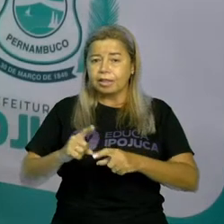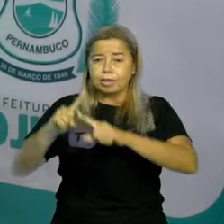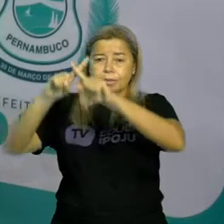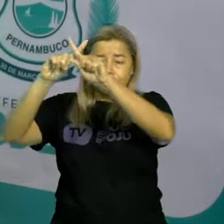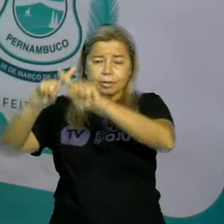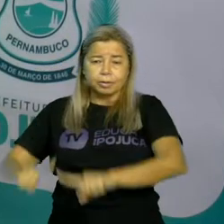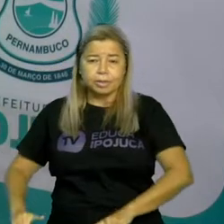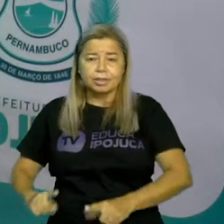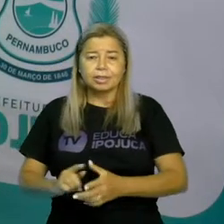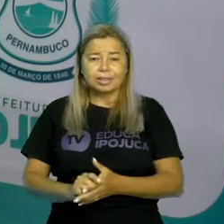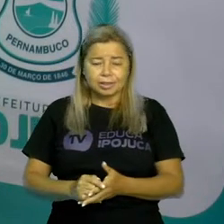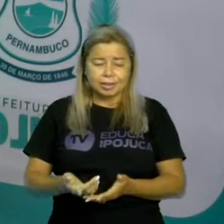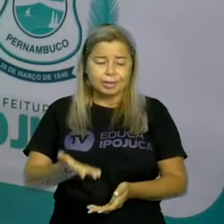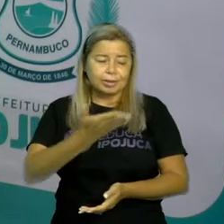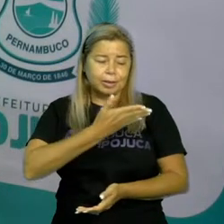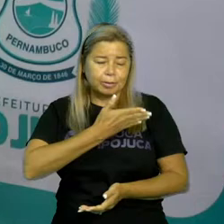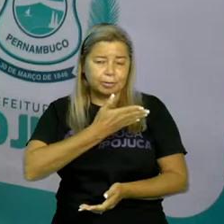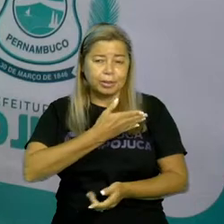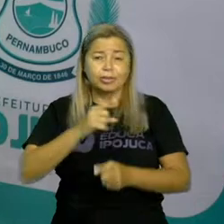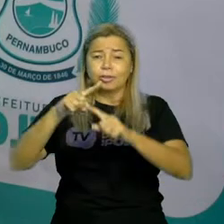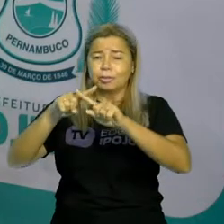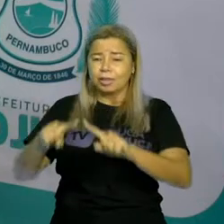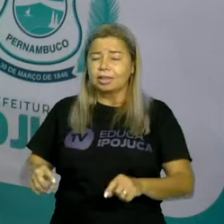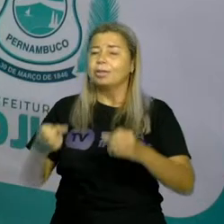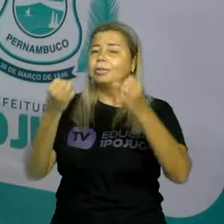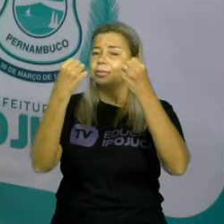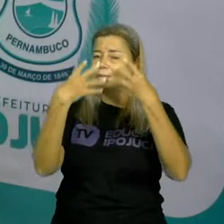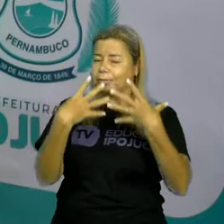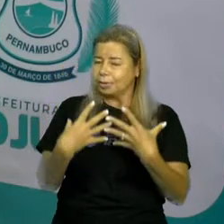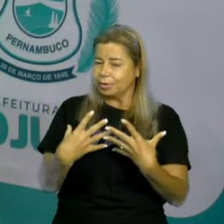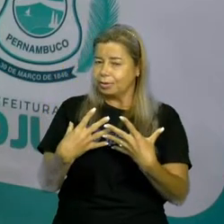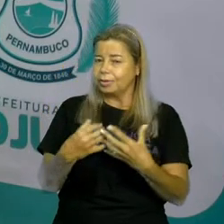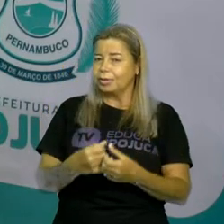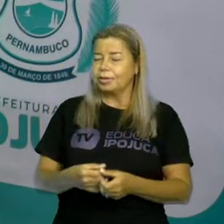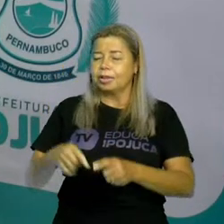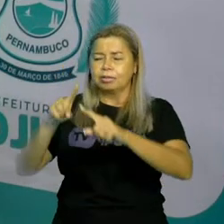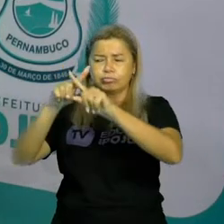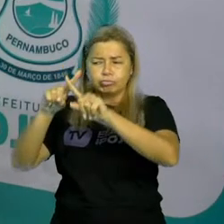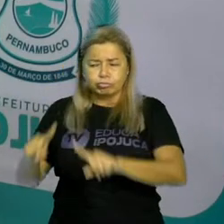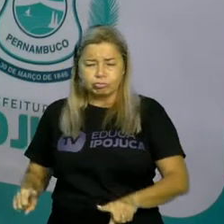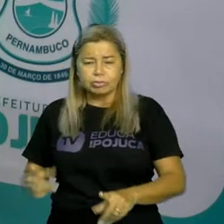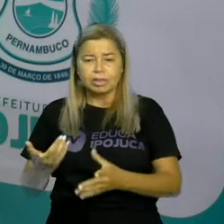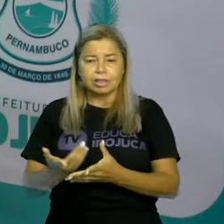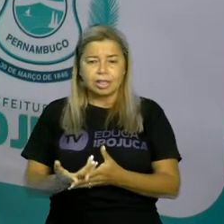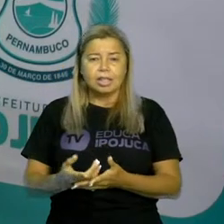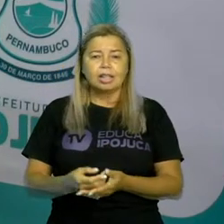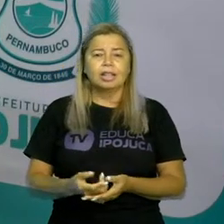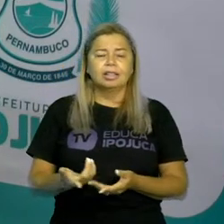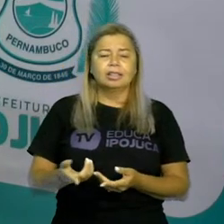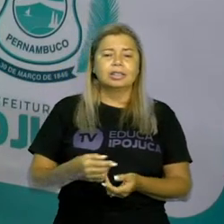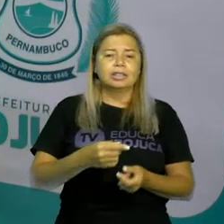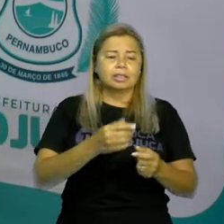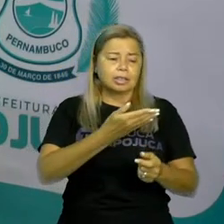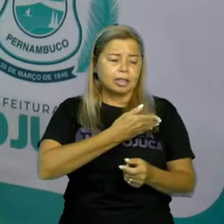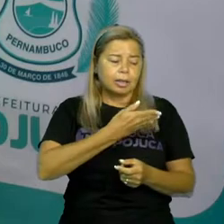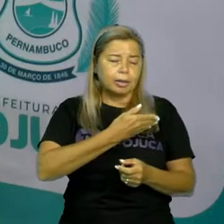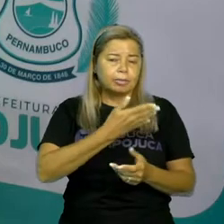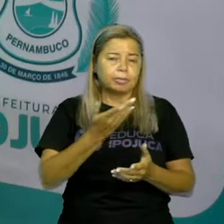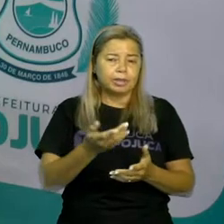disputa essa saudável, tá? Que faz com que a gente desafie o outro a